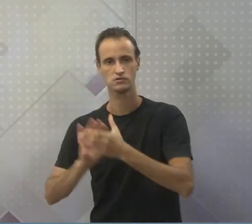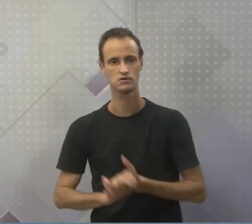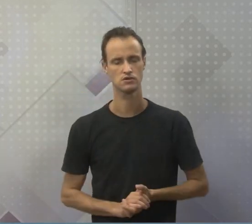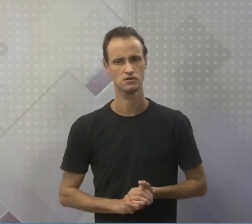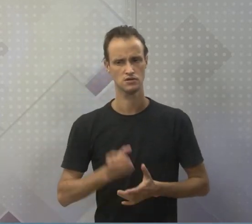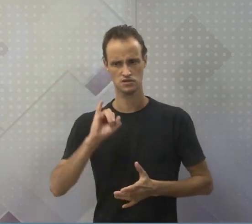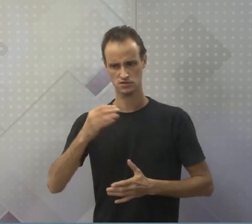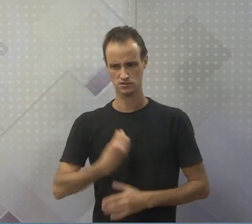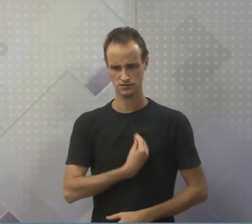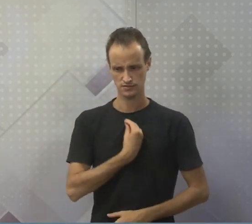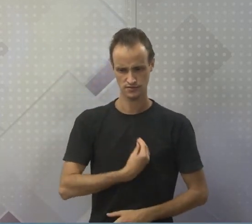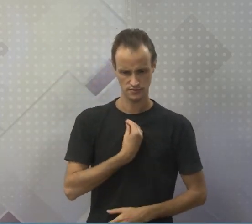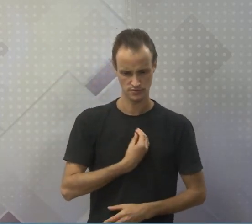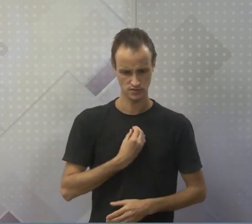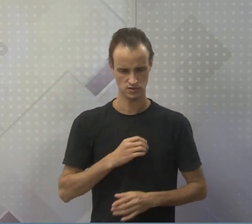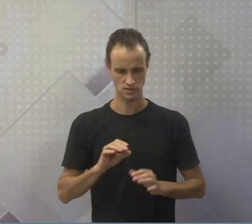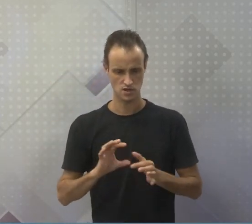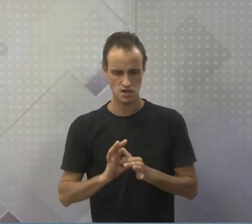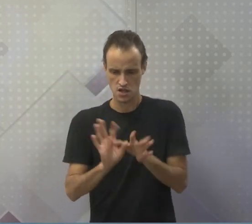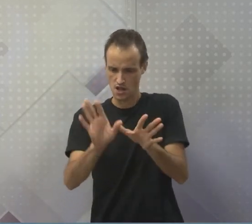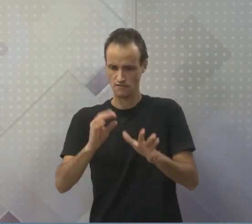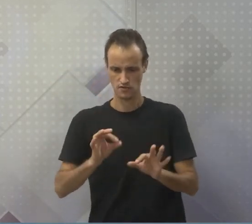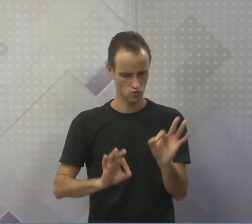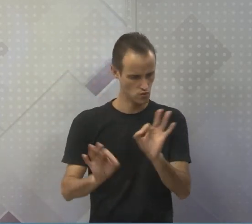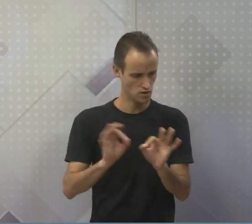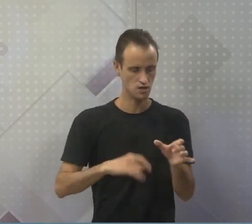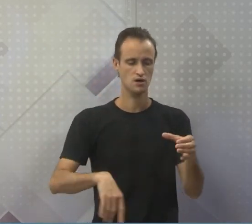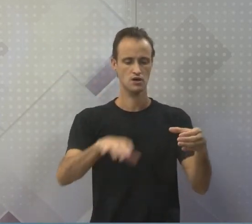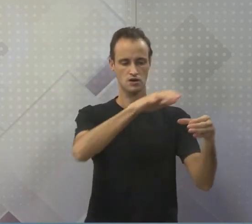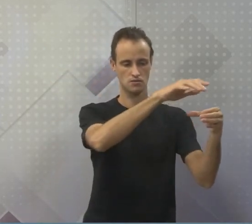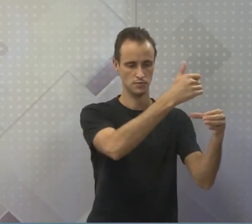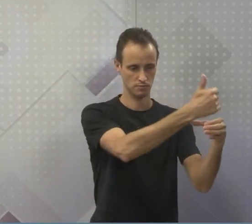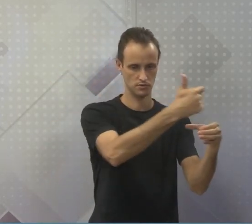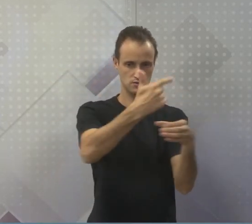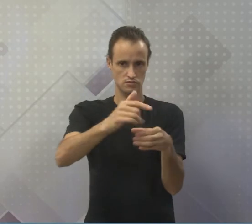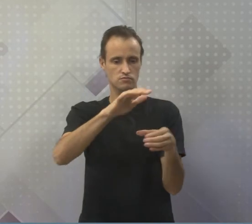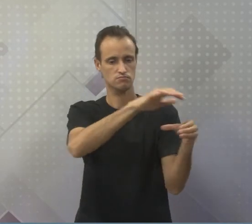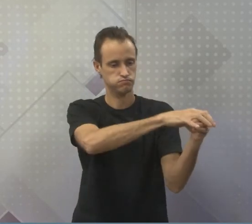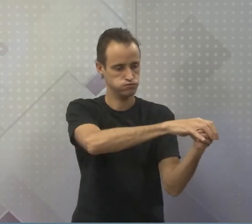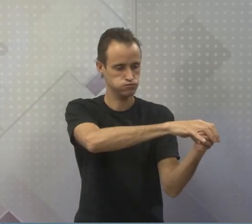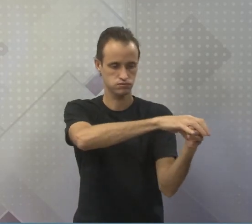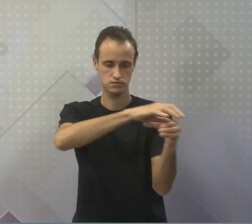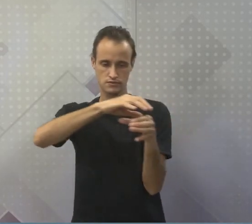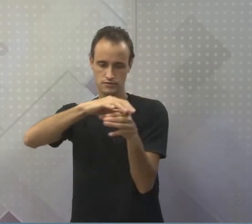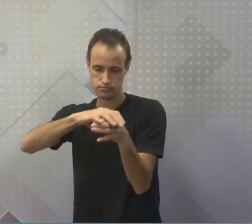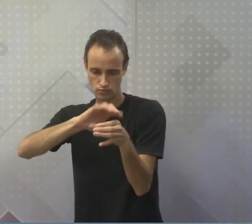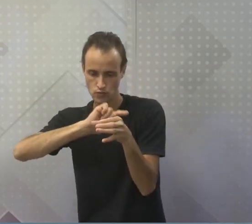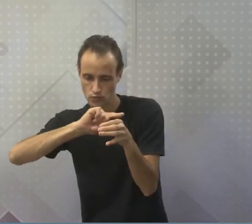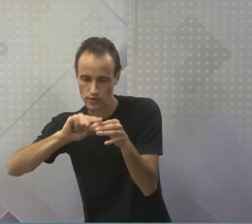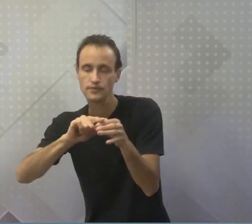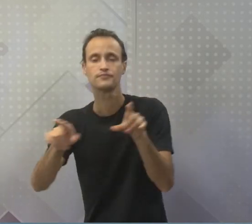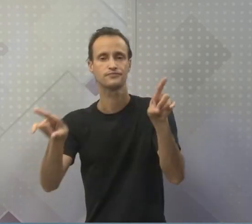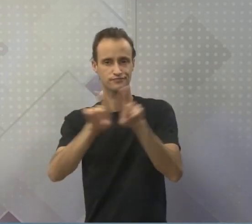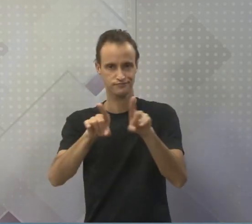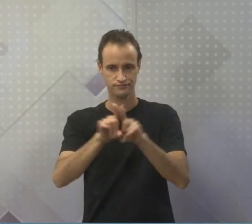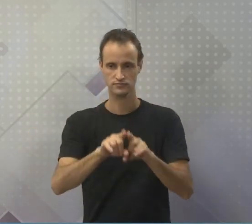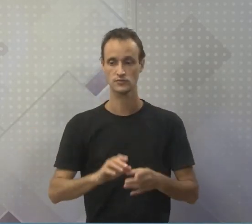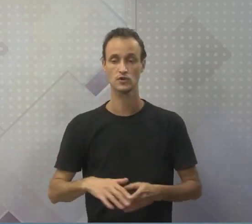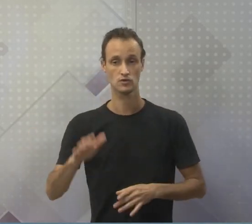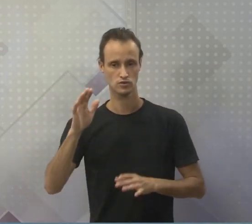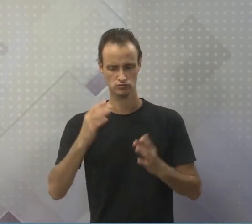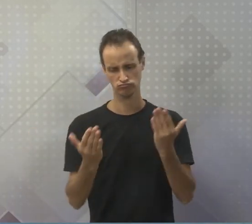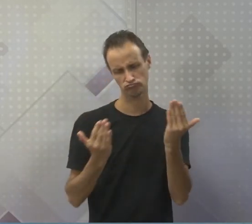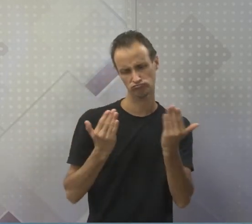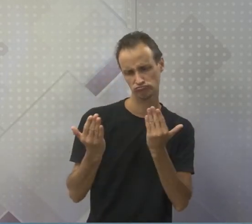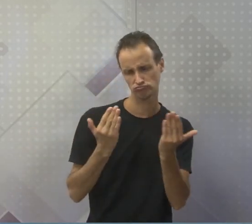se a vida pudesse ser gerada espontaneamente, era para ter surgido aqui e aqui também. Não é? Então, isso aqui foi uma teoria que